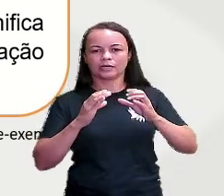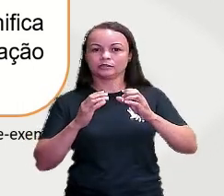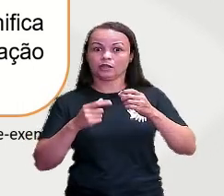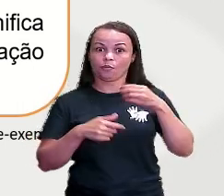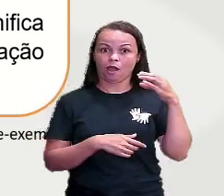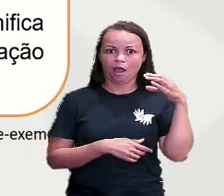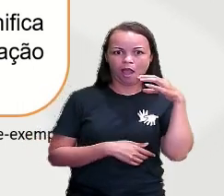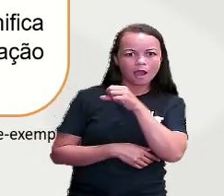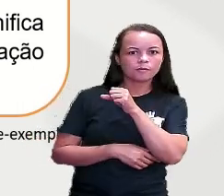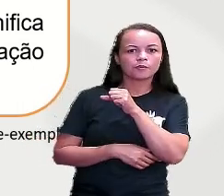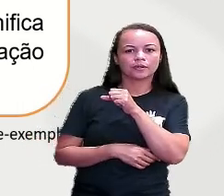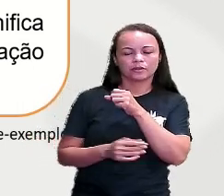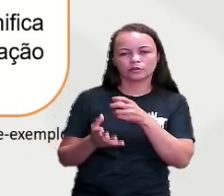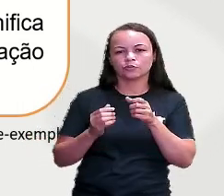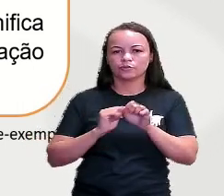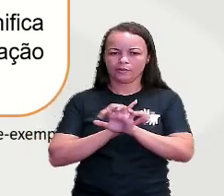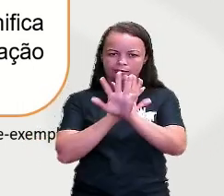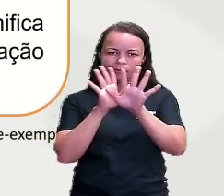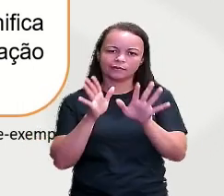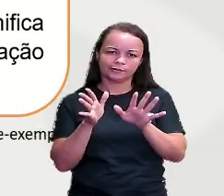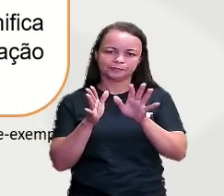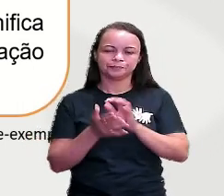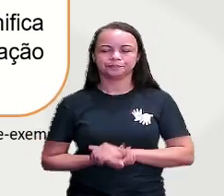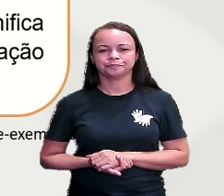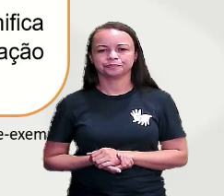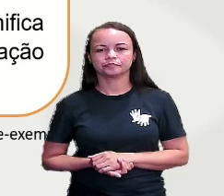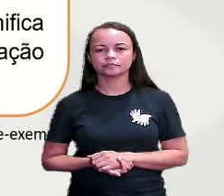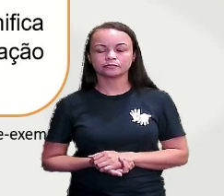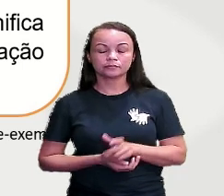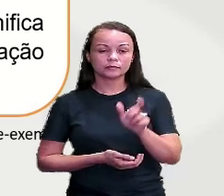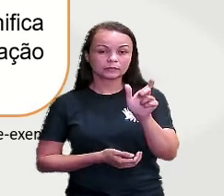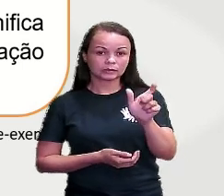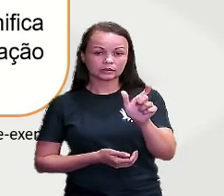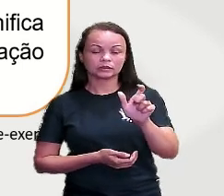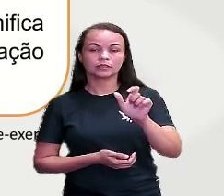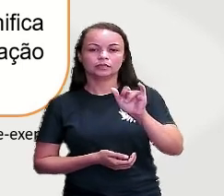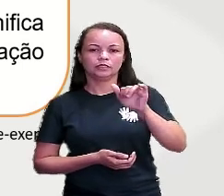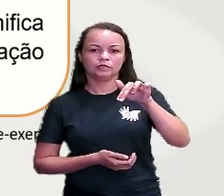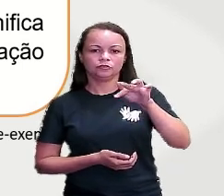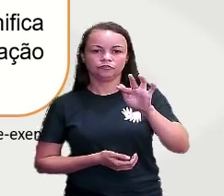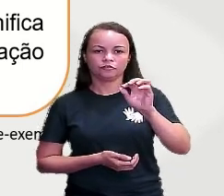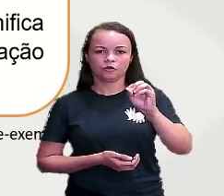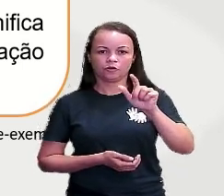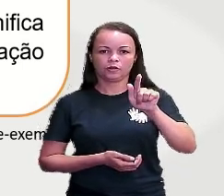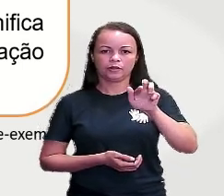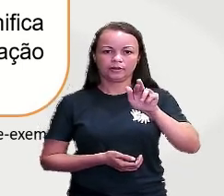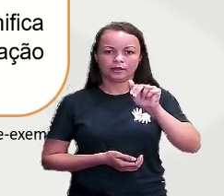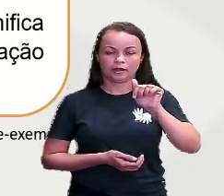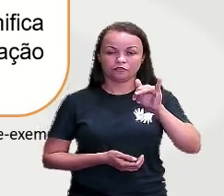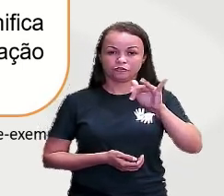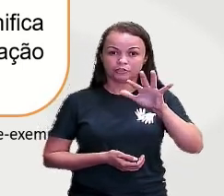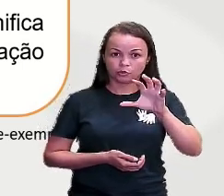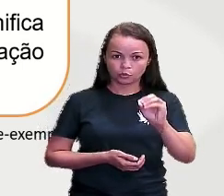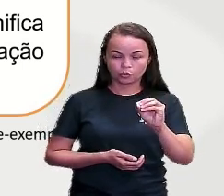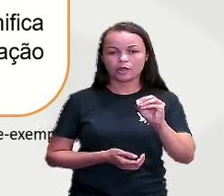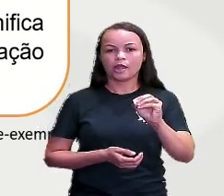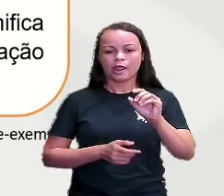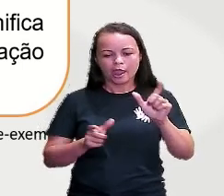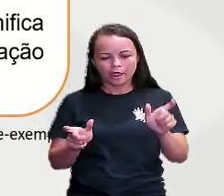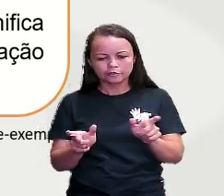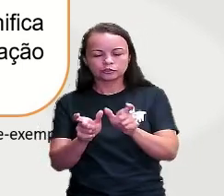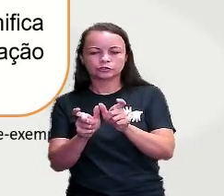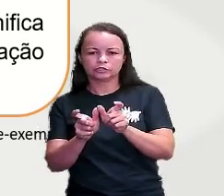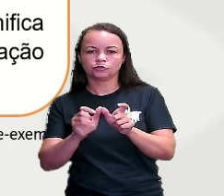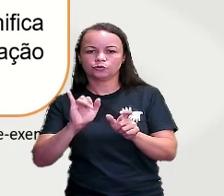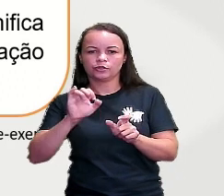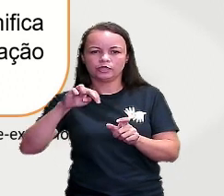rápida e clara. A palavra infográfico é a junção dessas palavras info, que